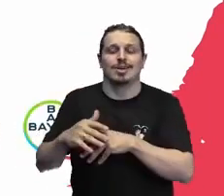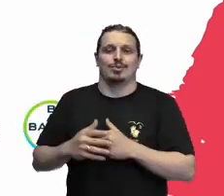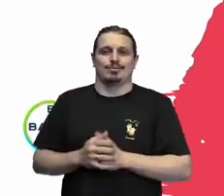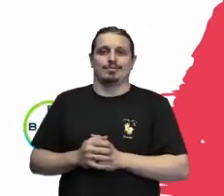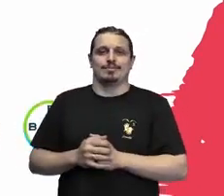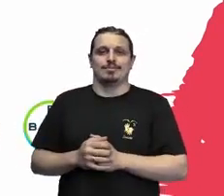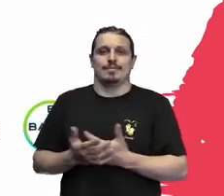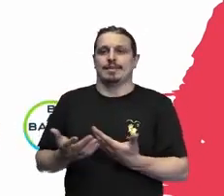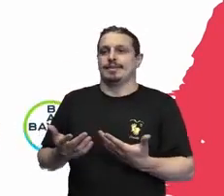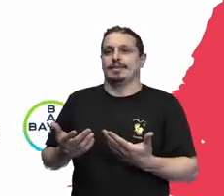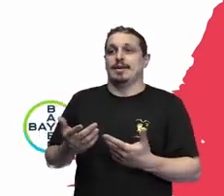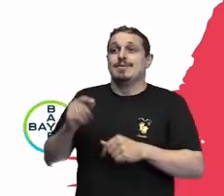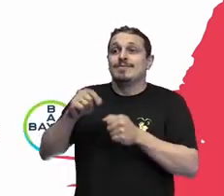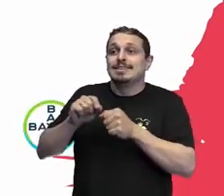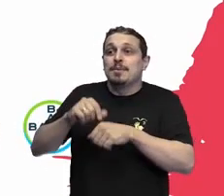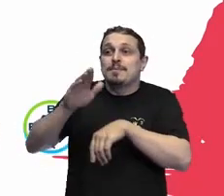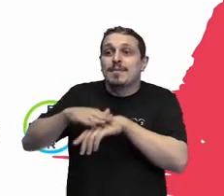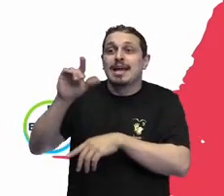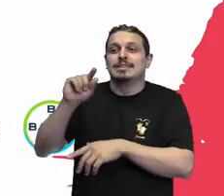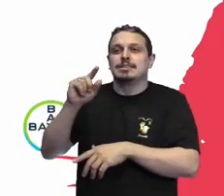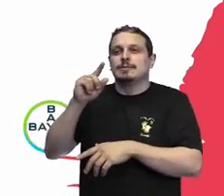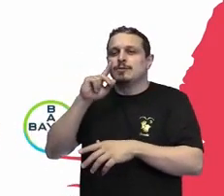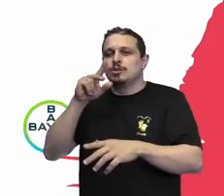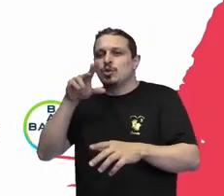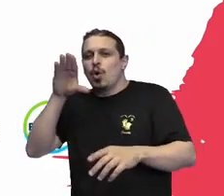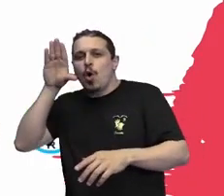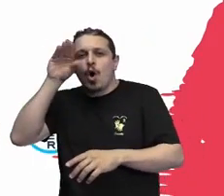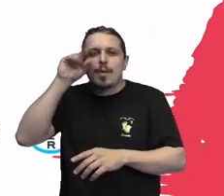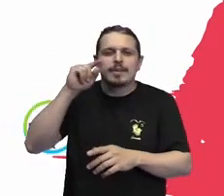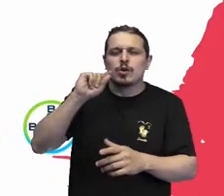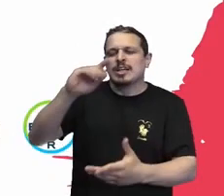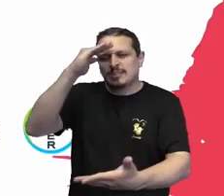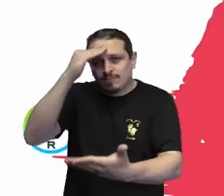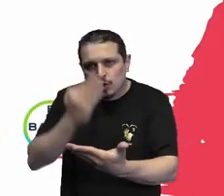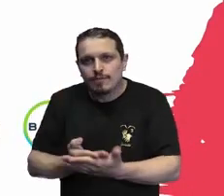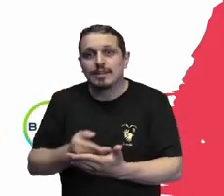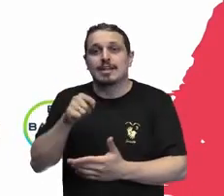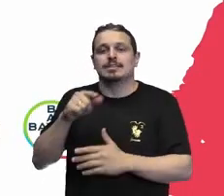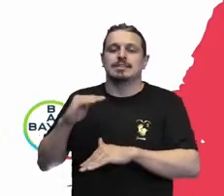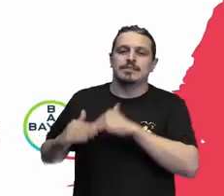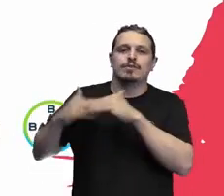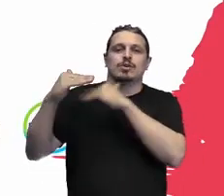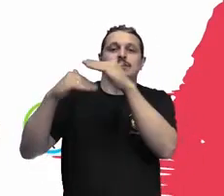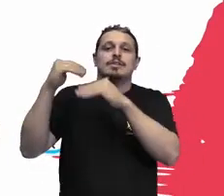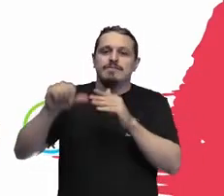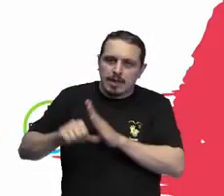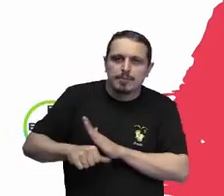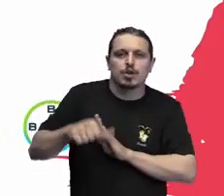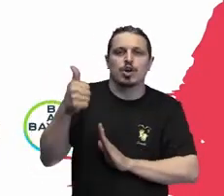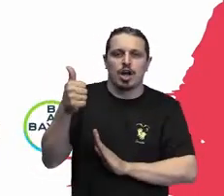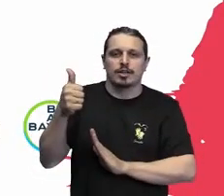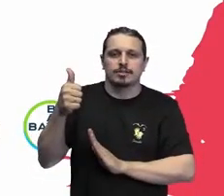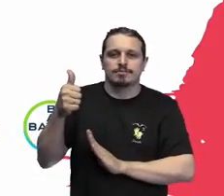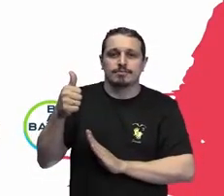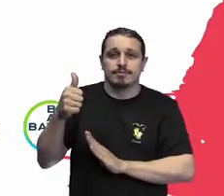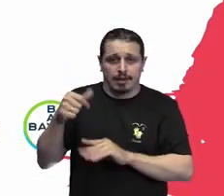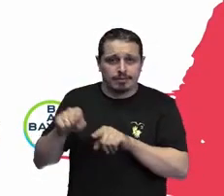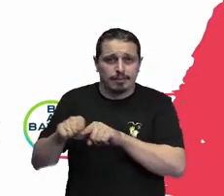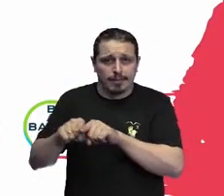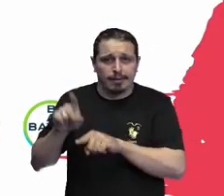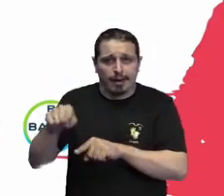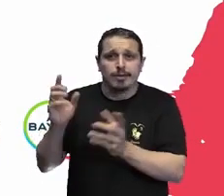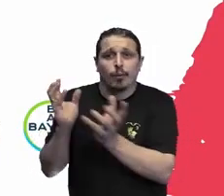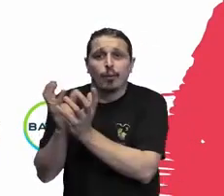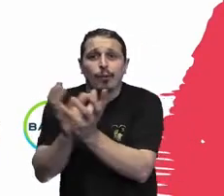confiantes nesse relacionamento, e isso favorece com que elas se desenvolvam. Sem contar que isso melhora substancialmente o clima das